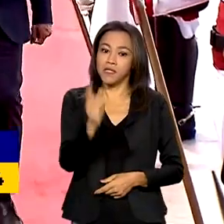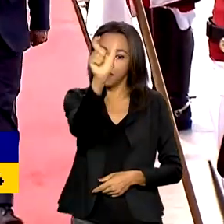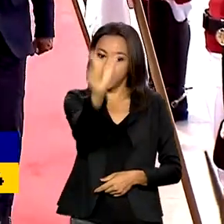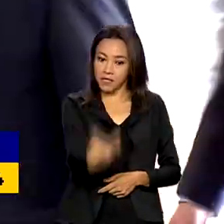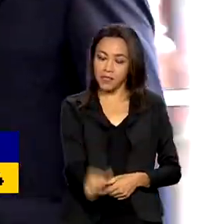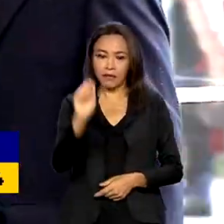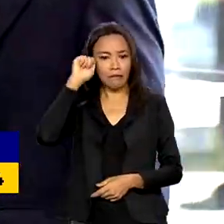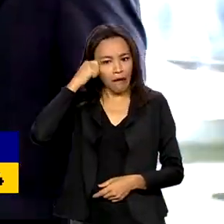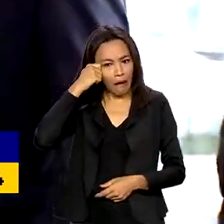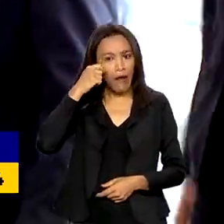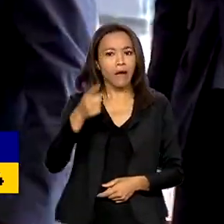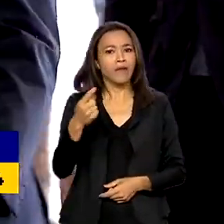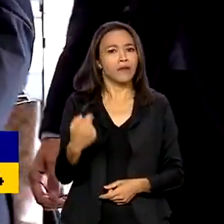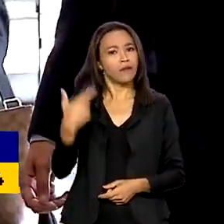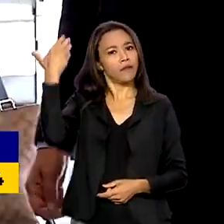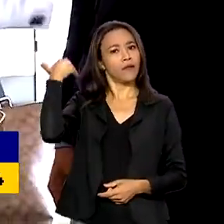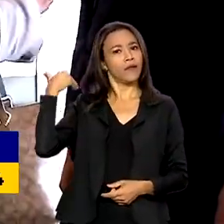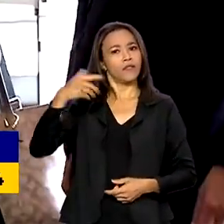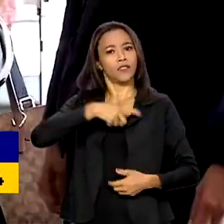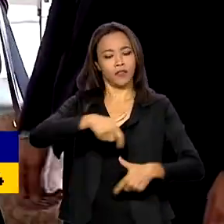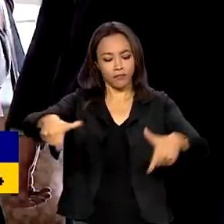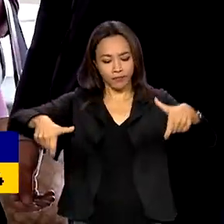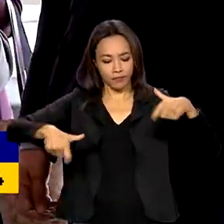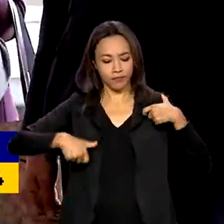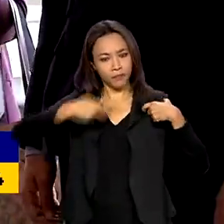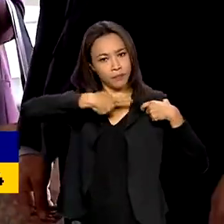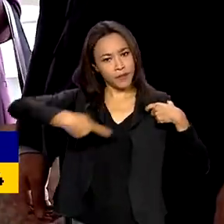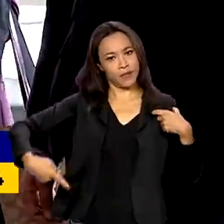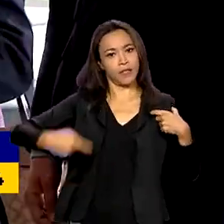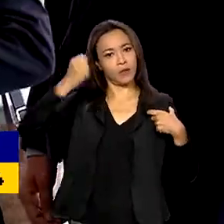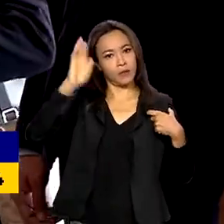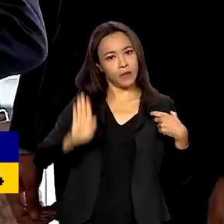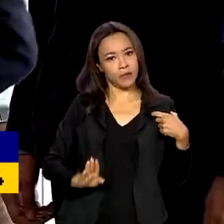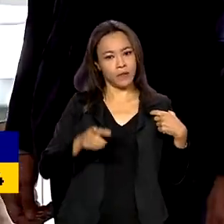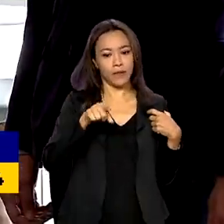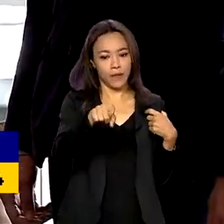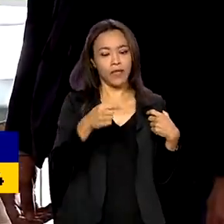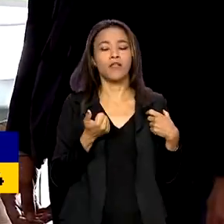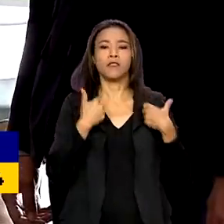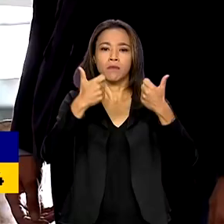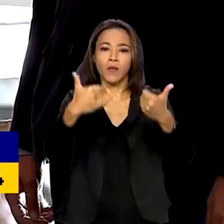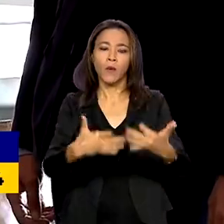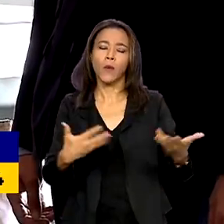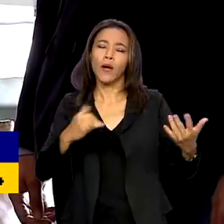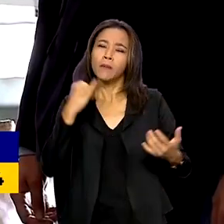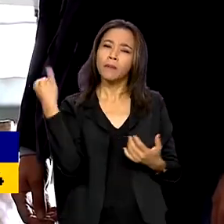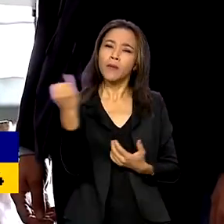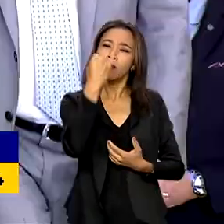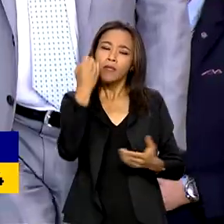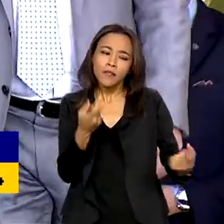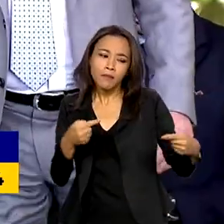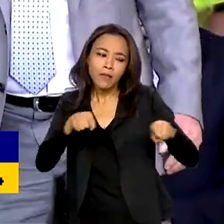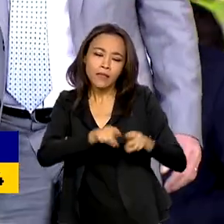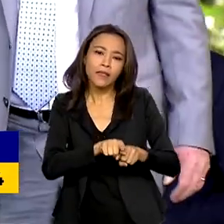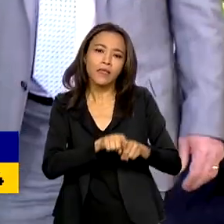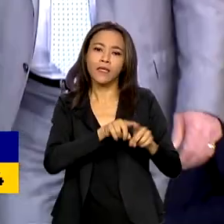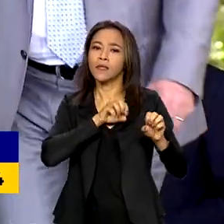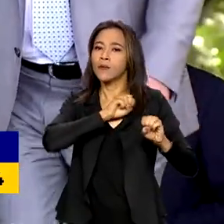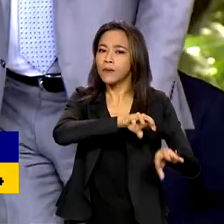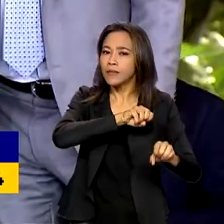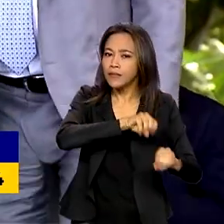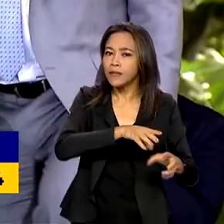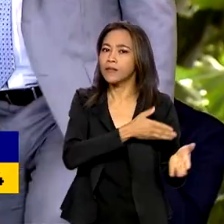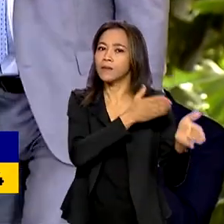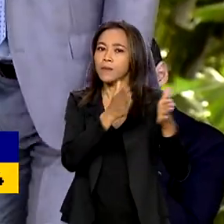africano desde que assumiu o mandato. Falou sobre a importante parceria entre os dois países na educação,